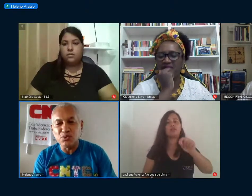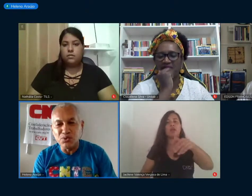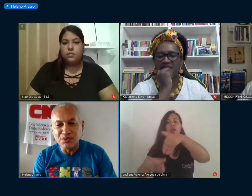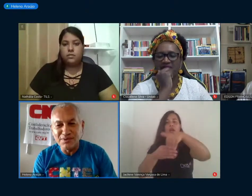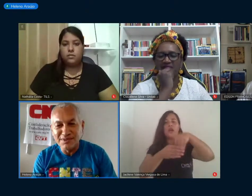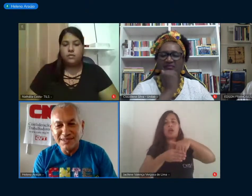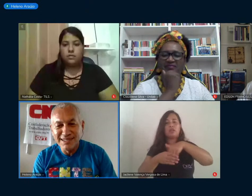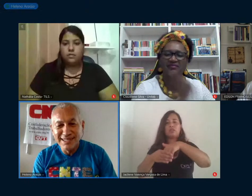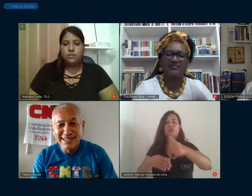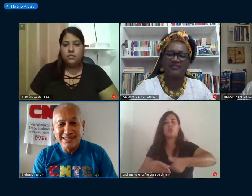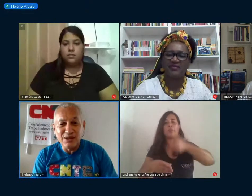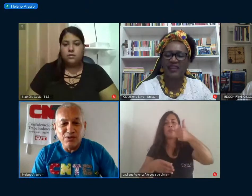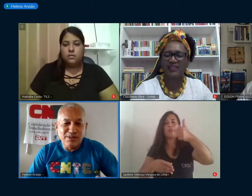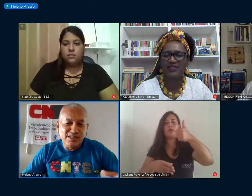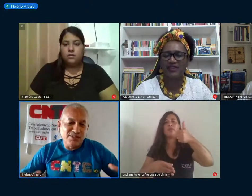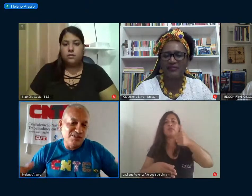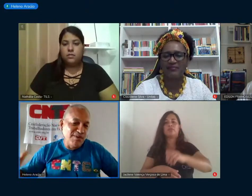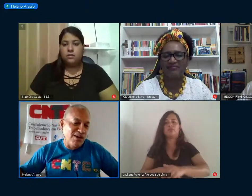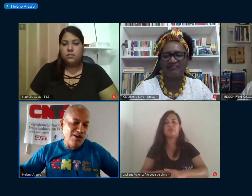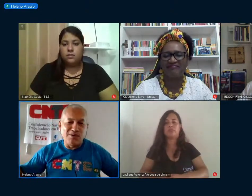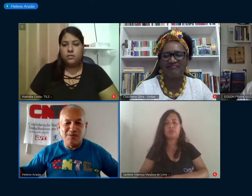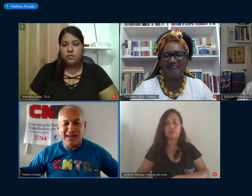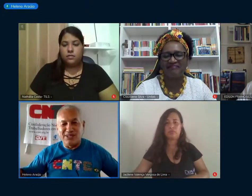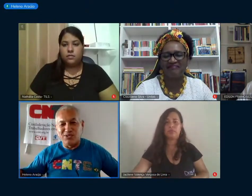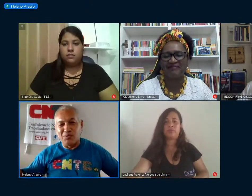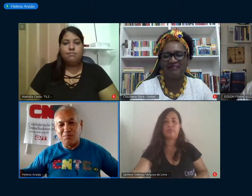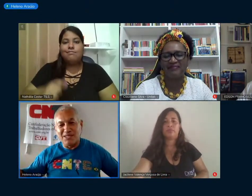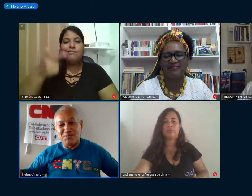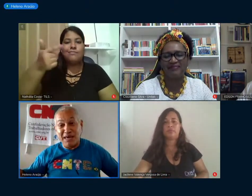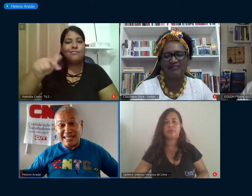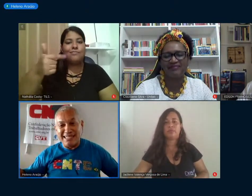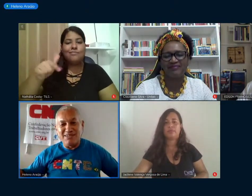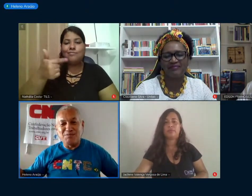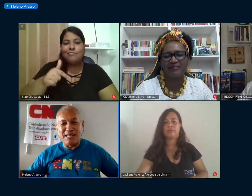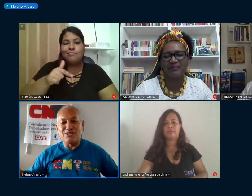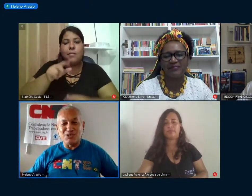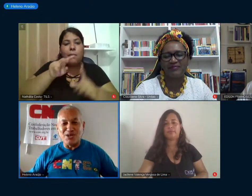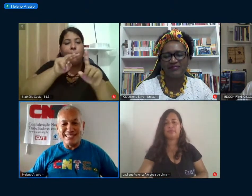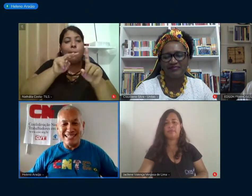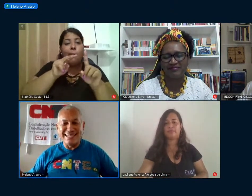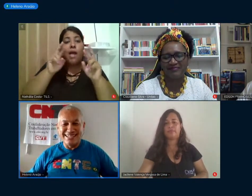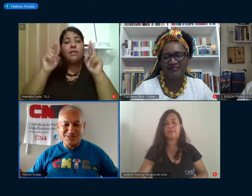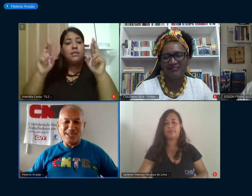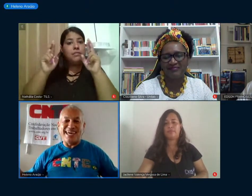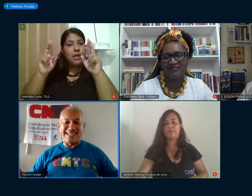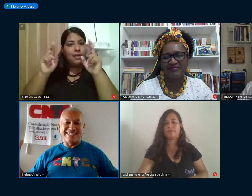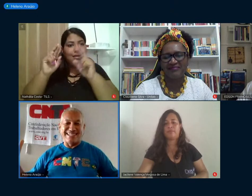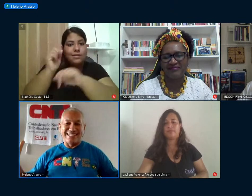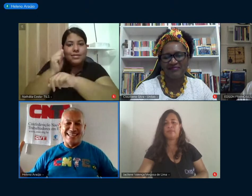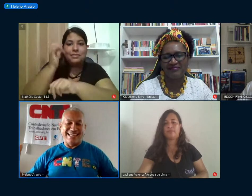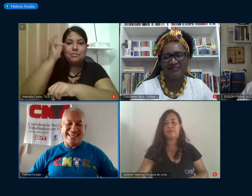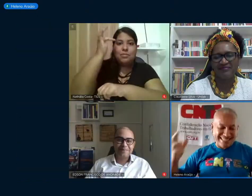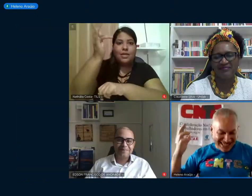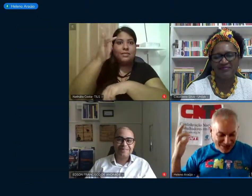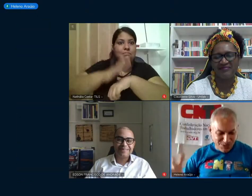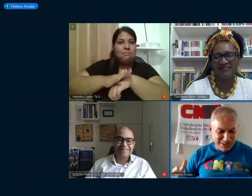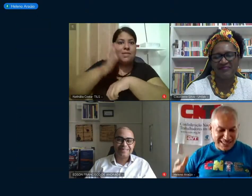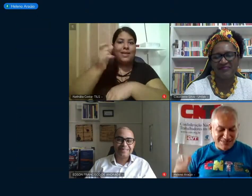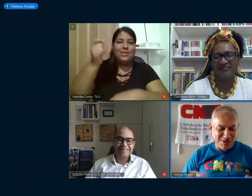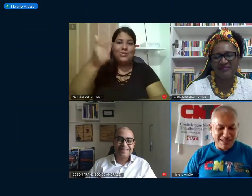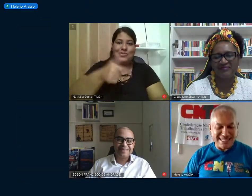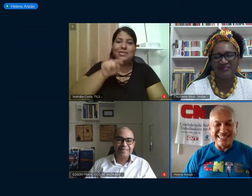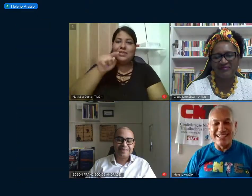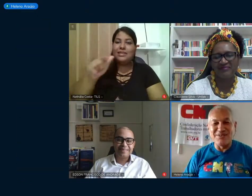no primeiro turno. Então não existe maior, Edson, perspectiva esperançosa do que essa. Essa